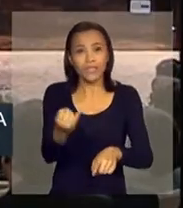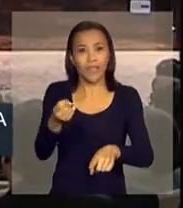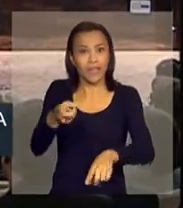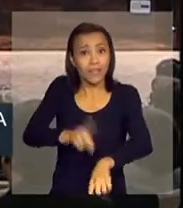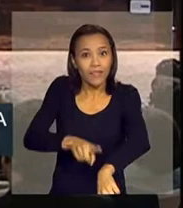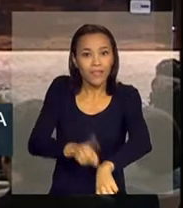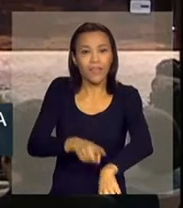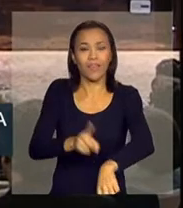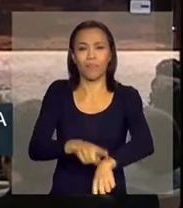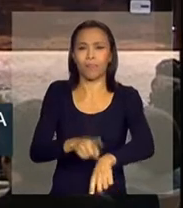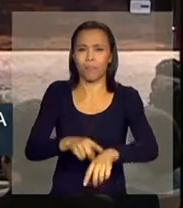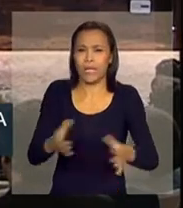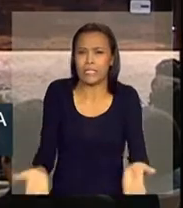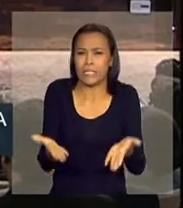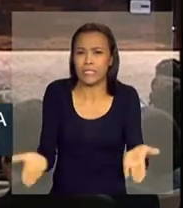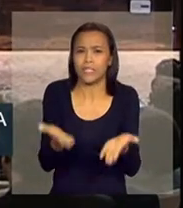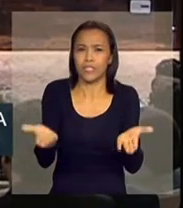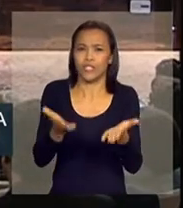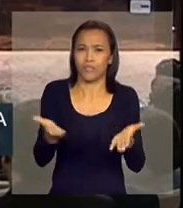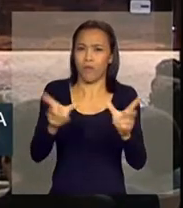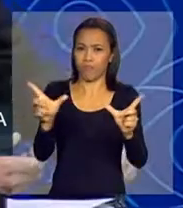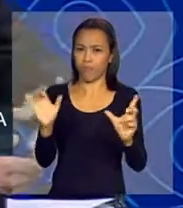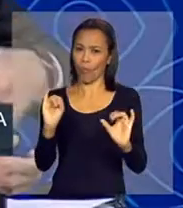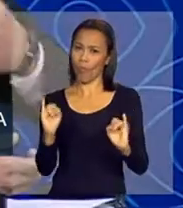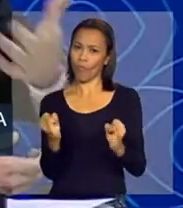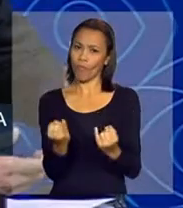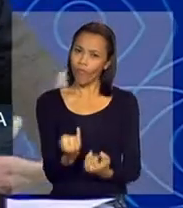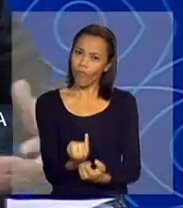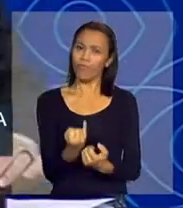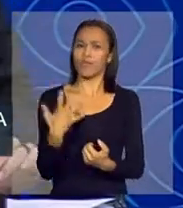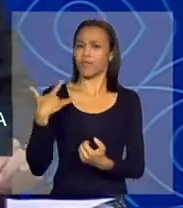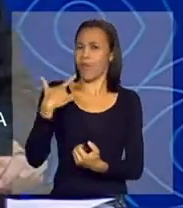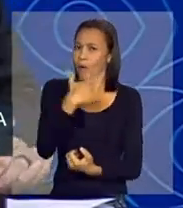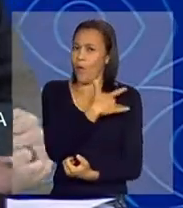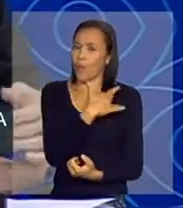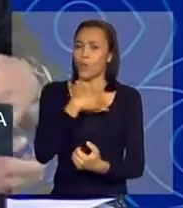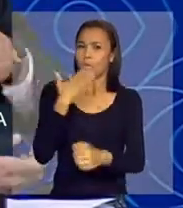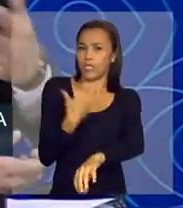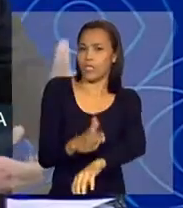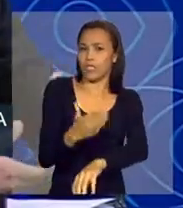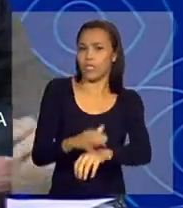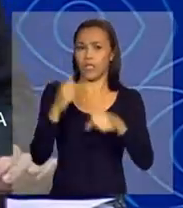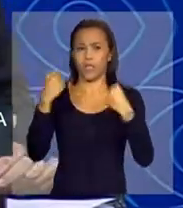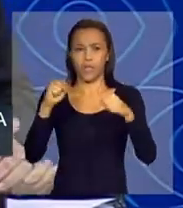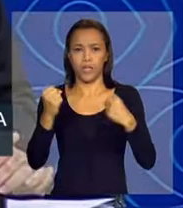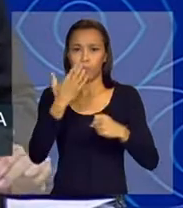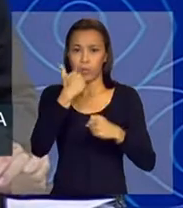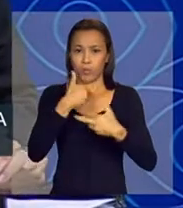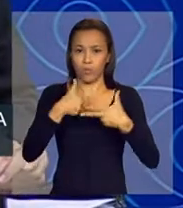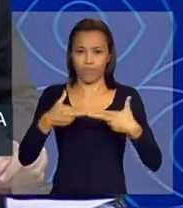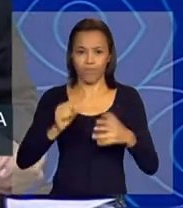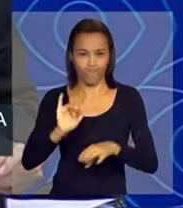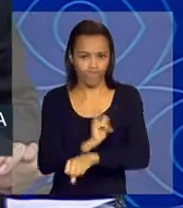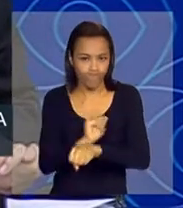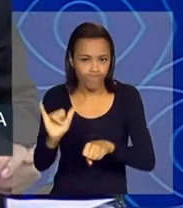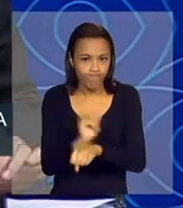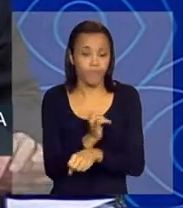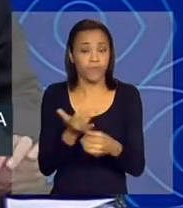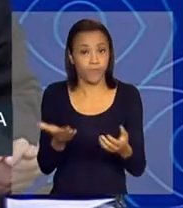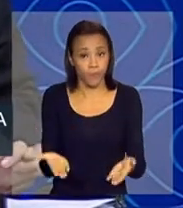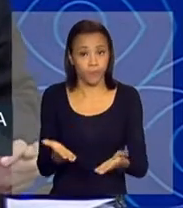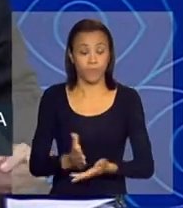gente aproveitar o evento da Copa e promover saúde, promover boas práticas corporais, alimentação saudável. Enfim,